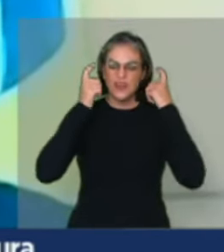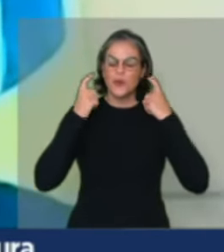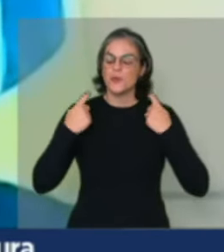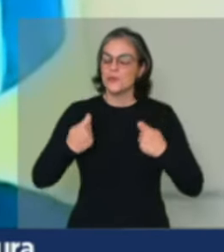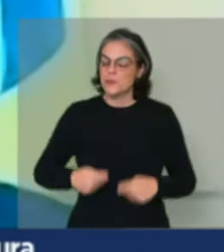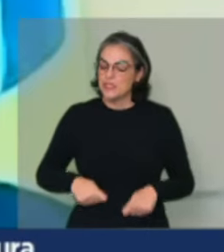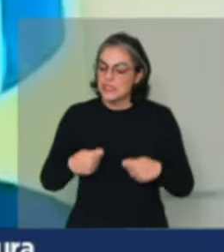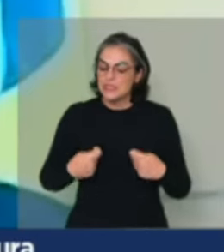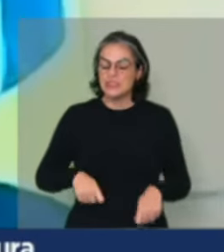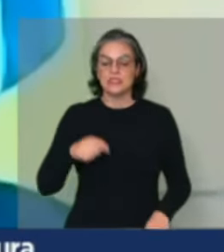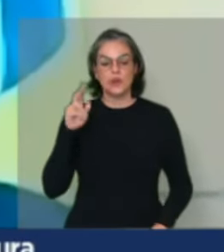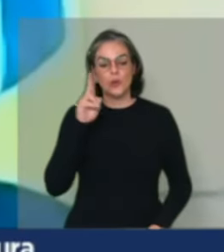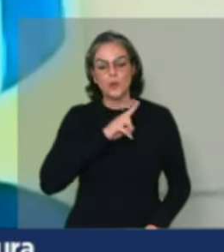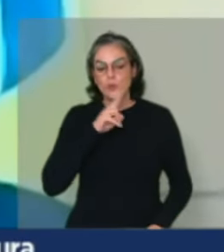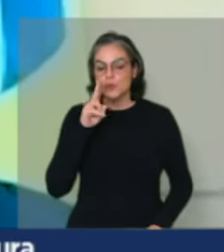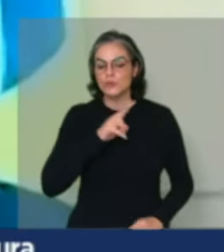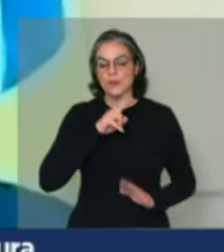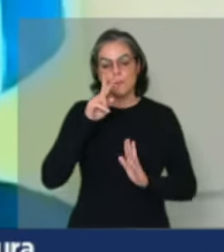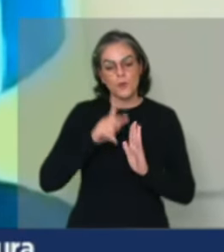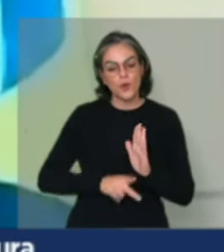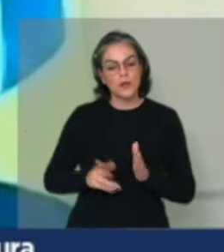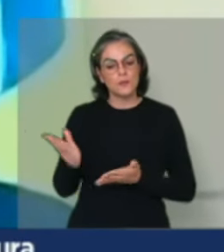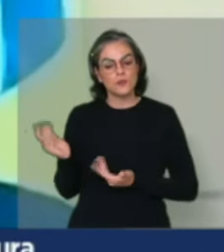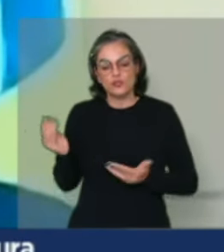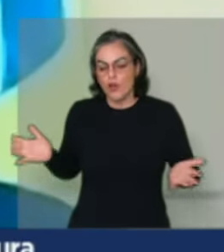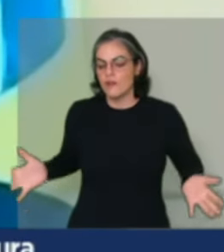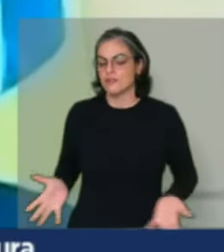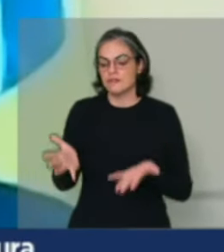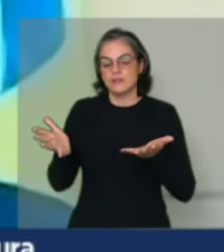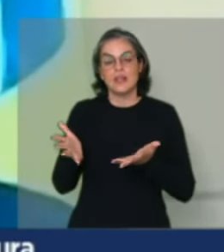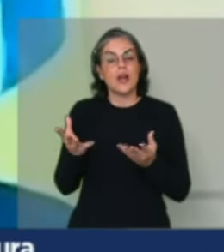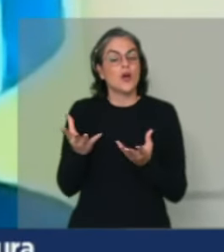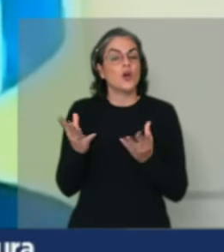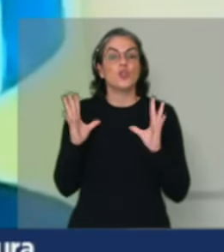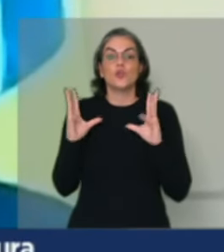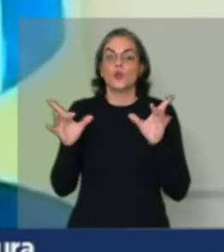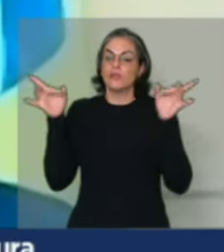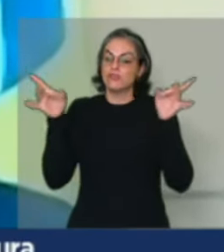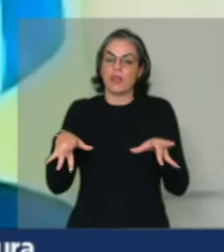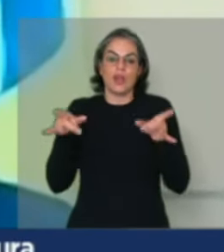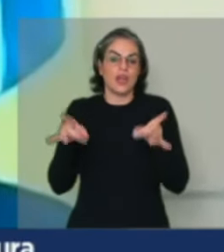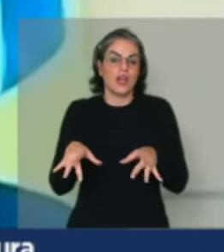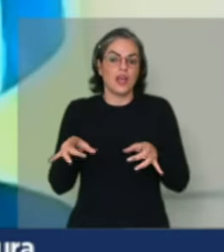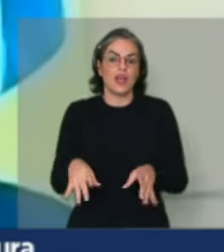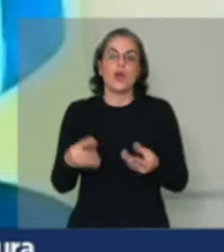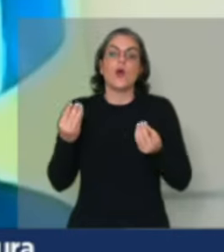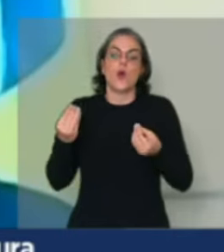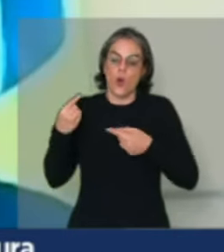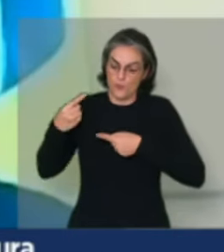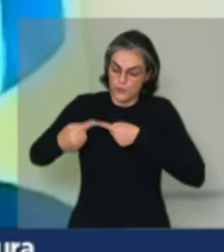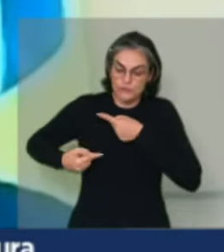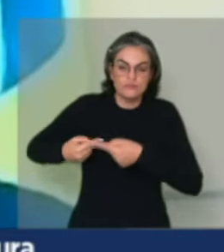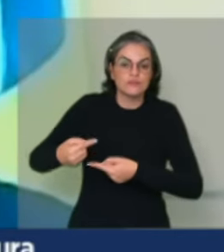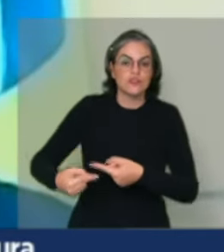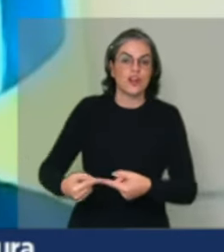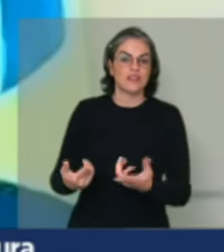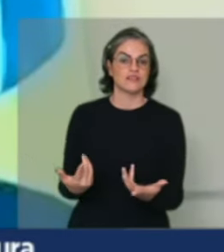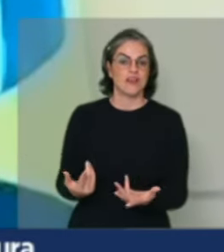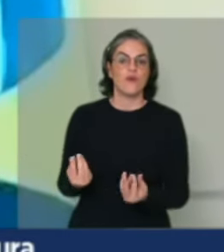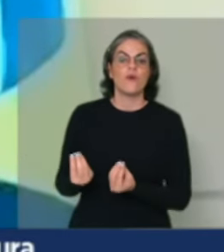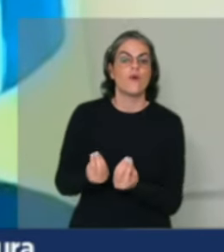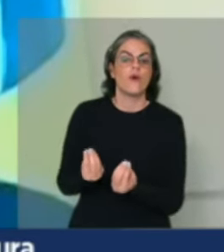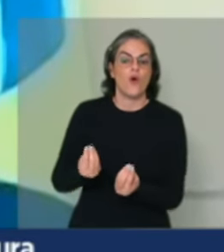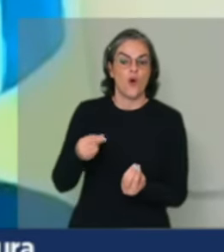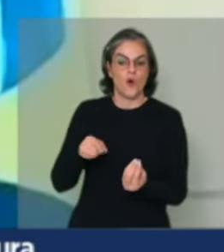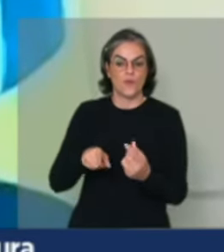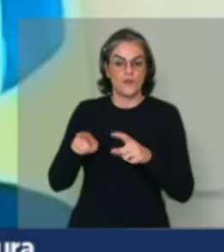um programa para os jovens. Os jovens estão saindo do campo, nós vamos ter problema de sucessão no campo e nós vamos ter problema